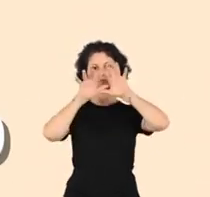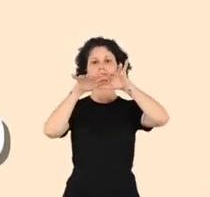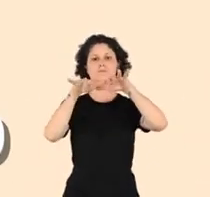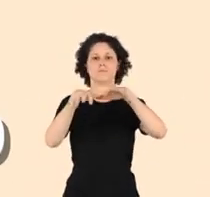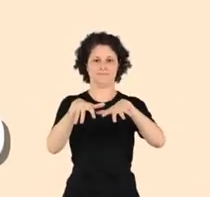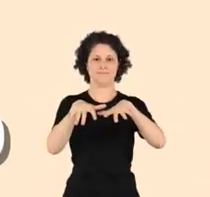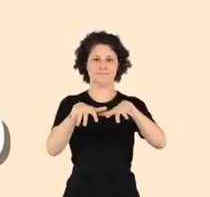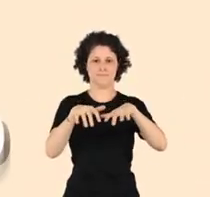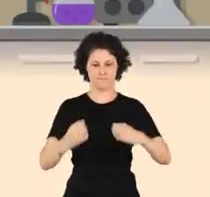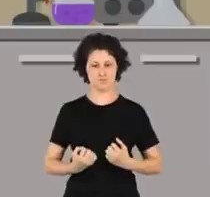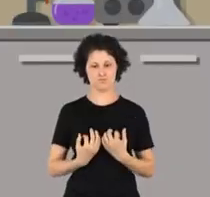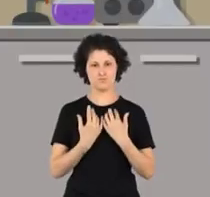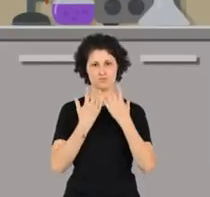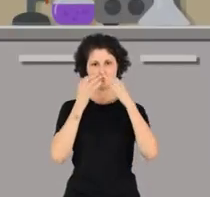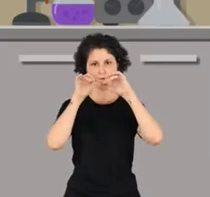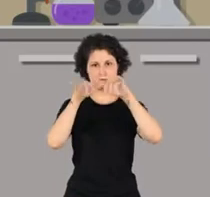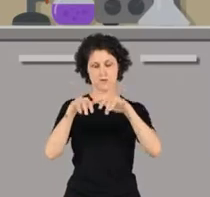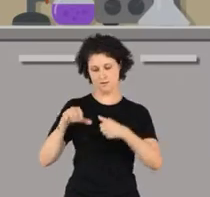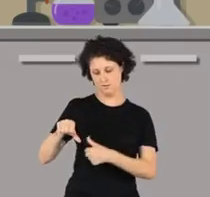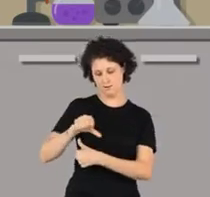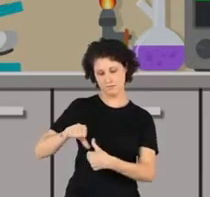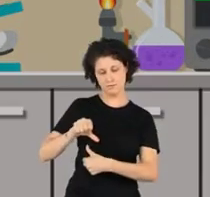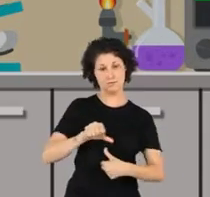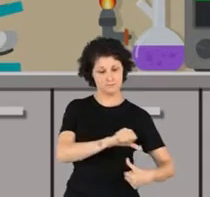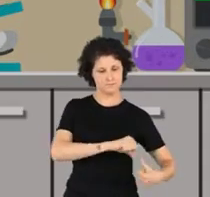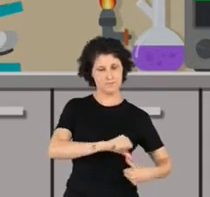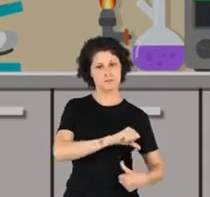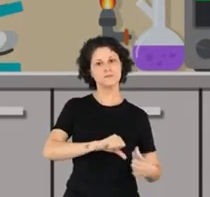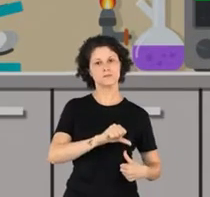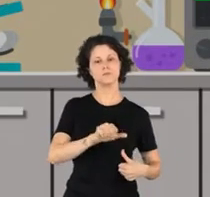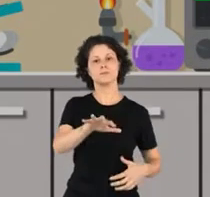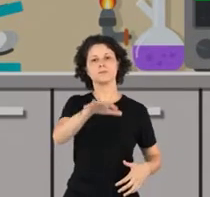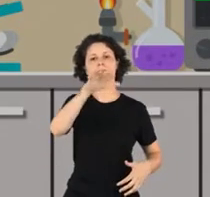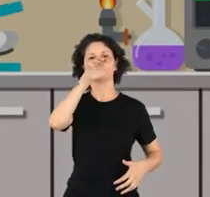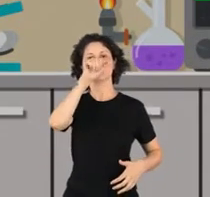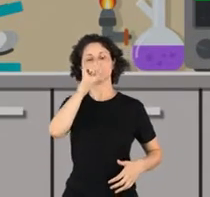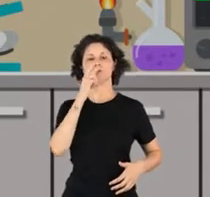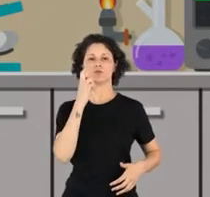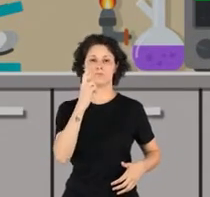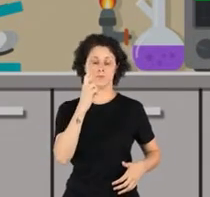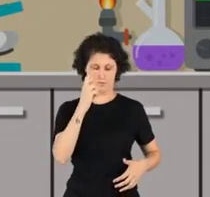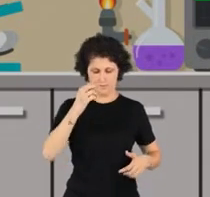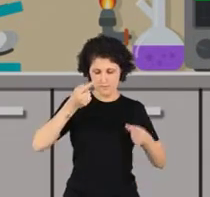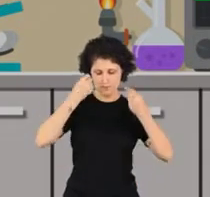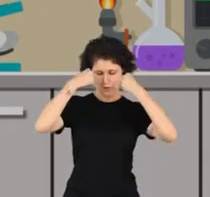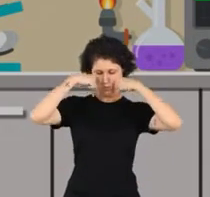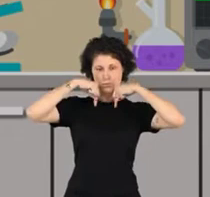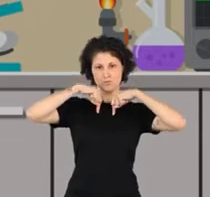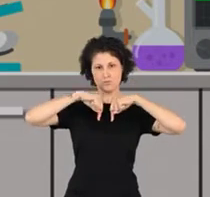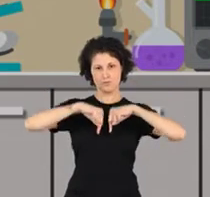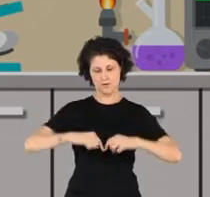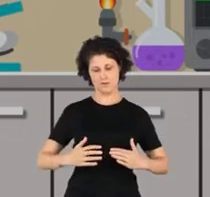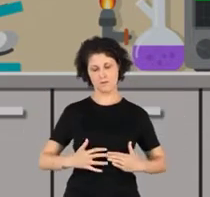para fora do nosso corpo. Essas são as trocas gasosas. Então, o oxigênio presente no ar é levado até o pulmão